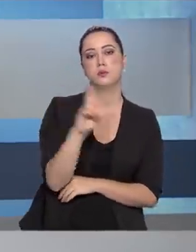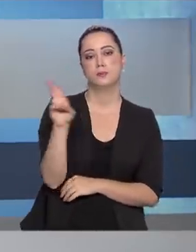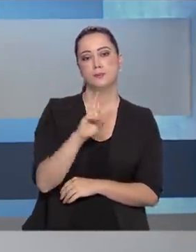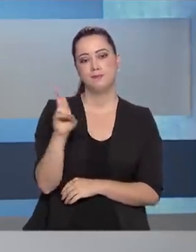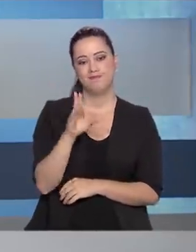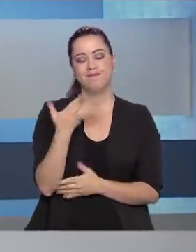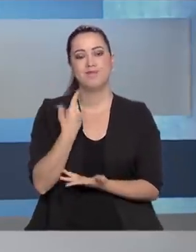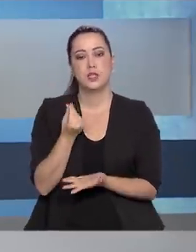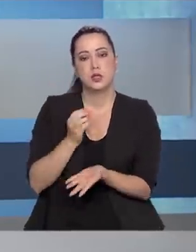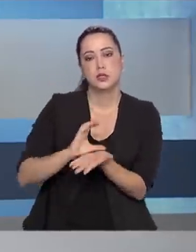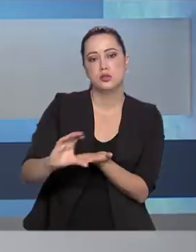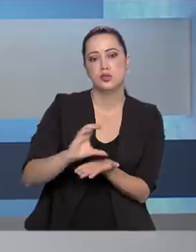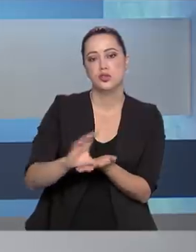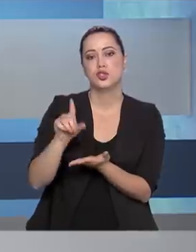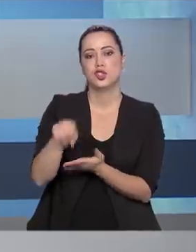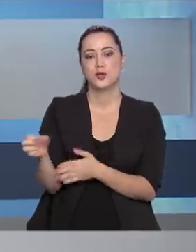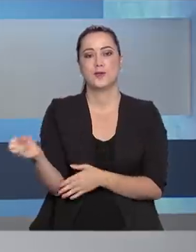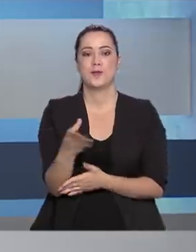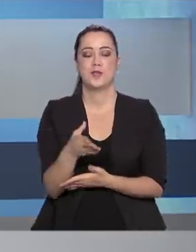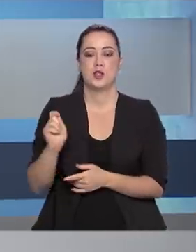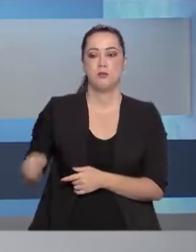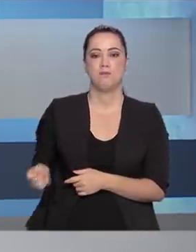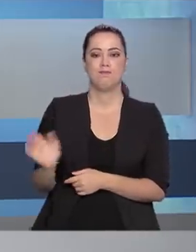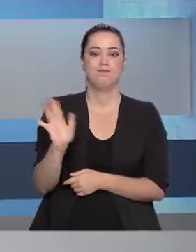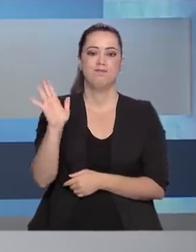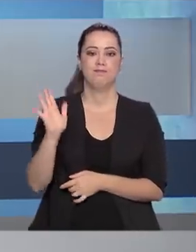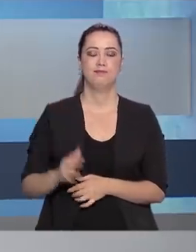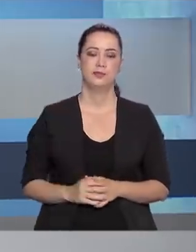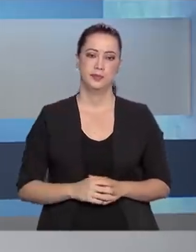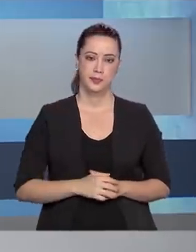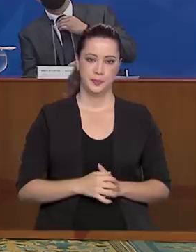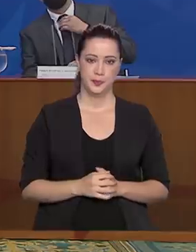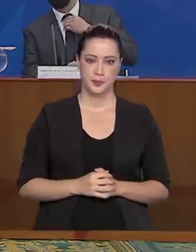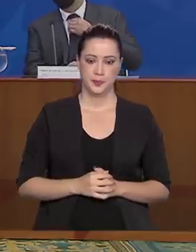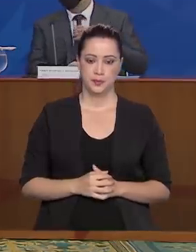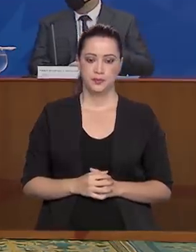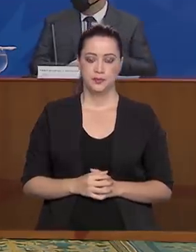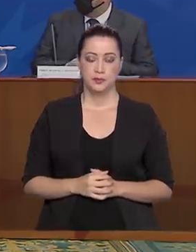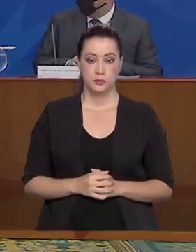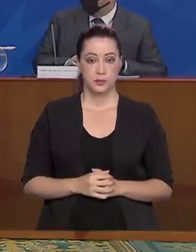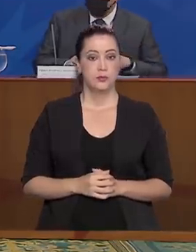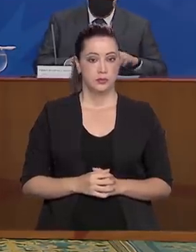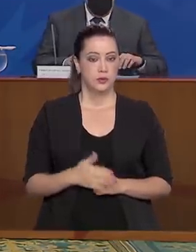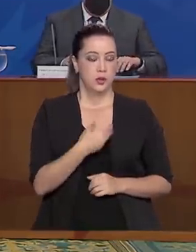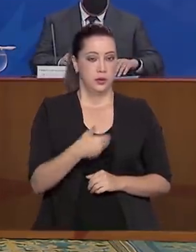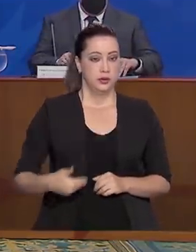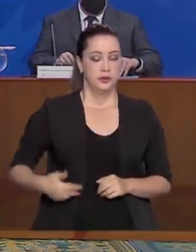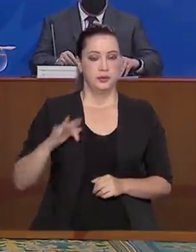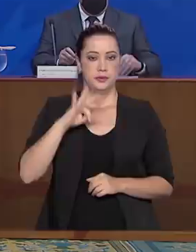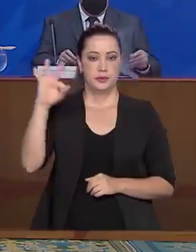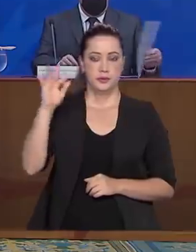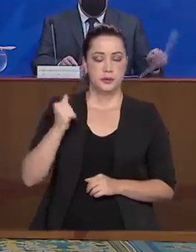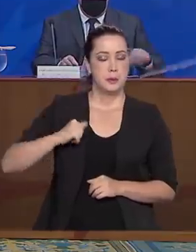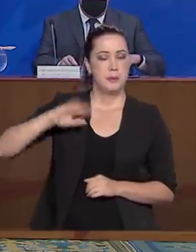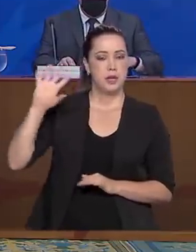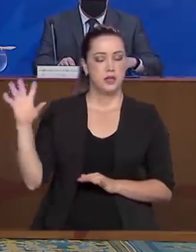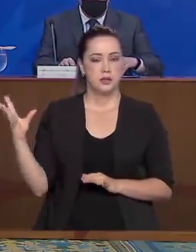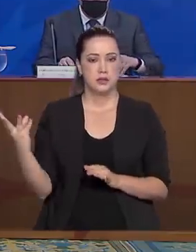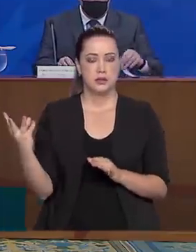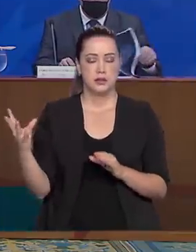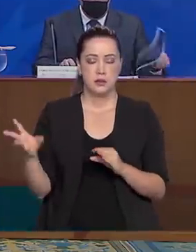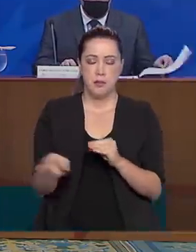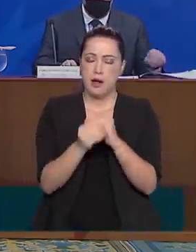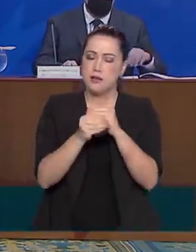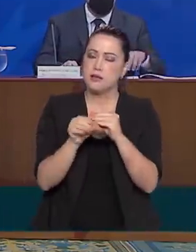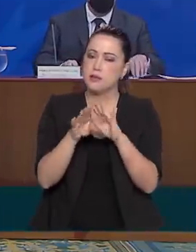reais em investimento nessa nova rodada de concessões. O governo federal incluiu mais projetos no programa